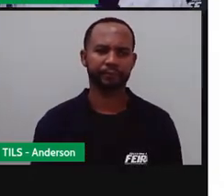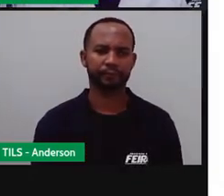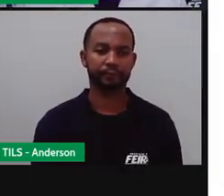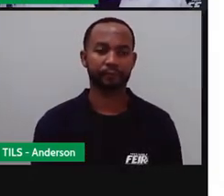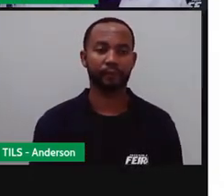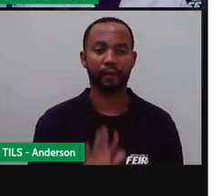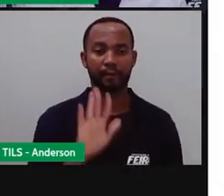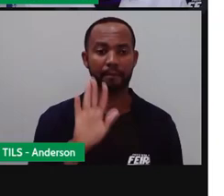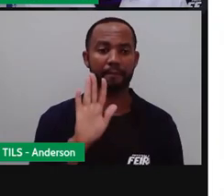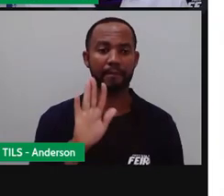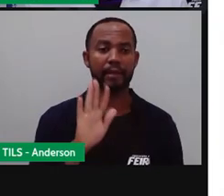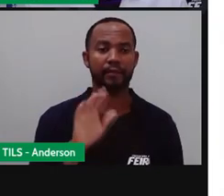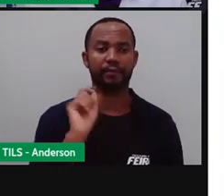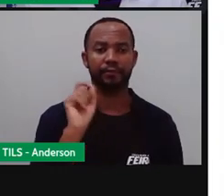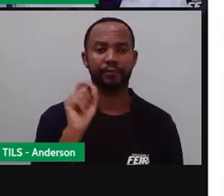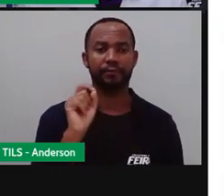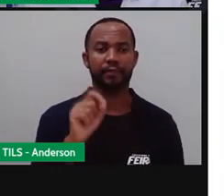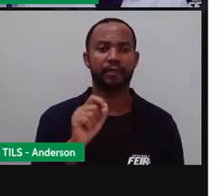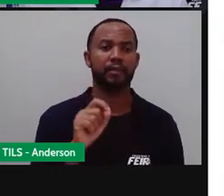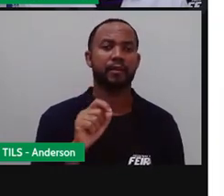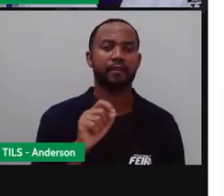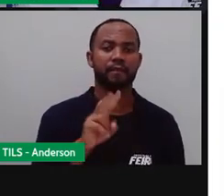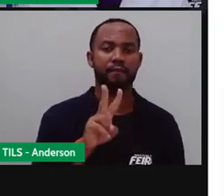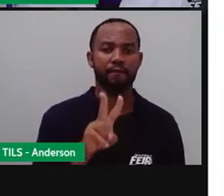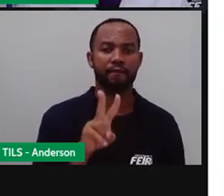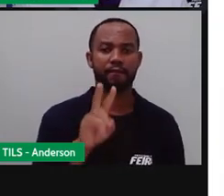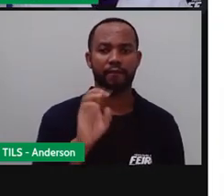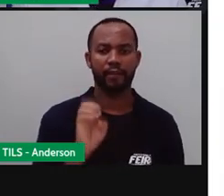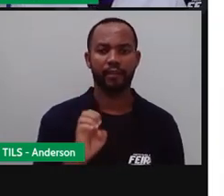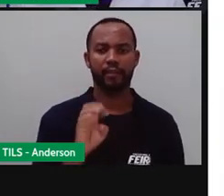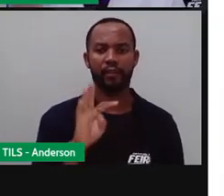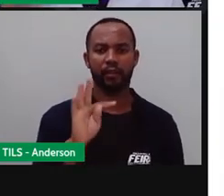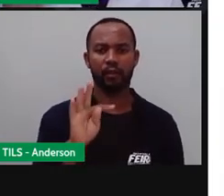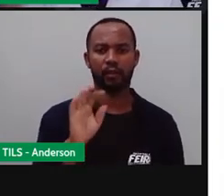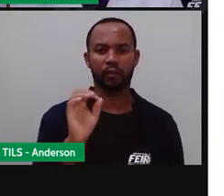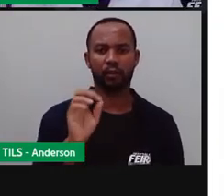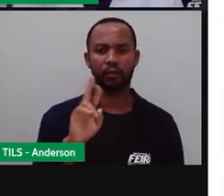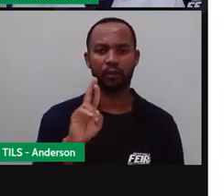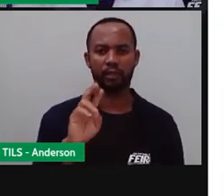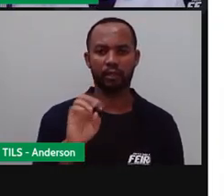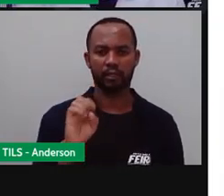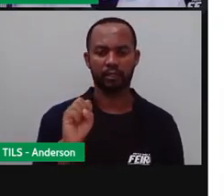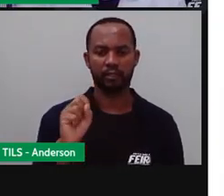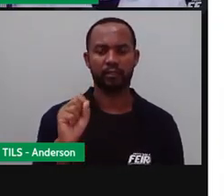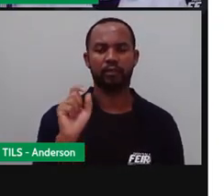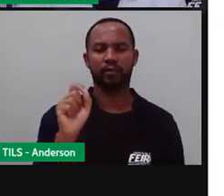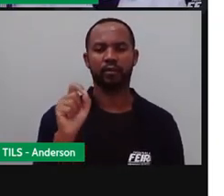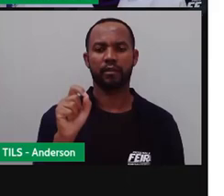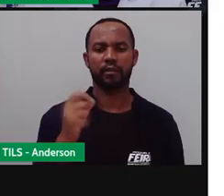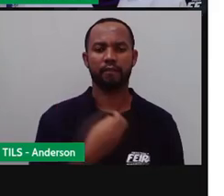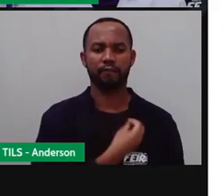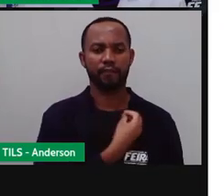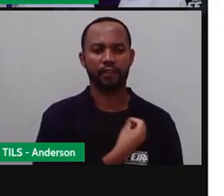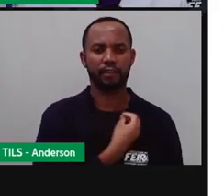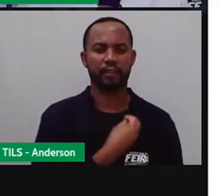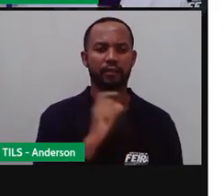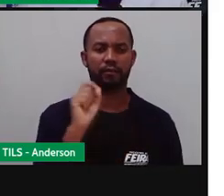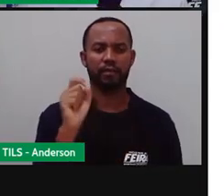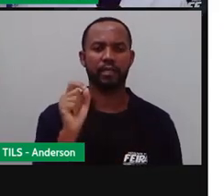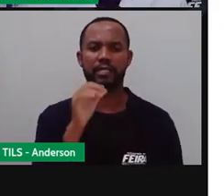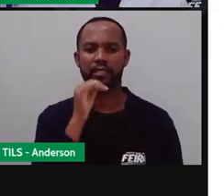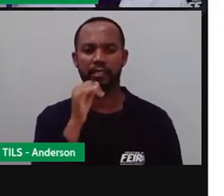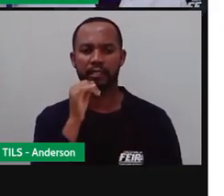Mas o que que são vetores, na verdade, não isso? Os vetores são seres vivos que servem como intermediário